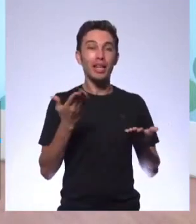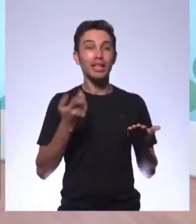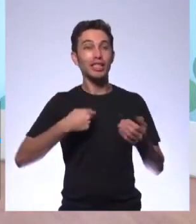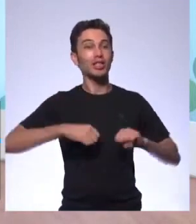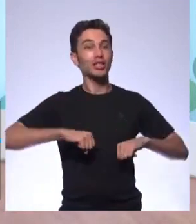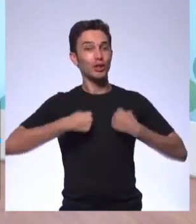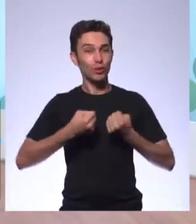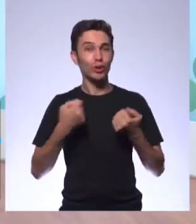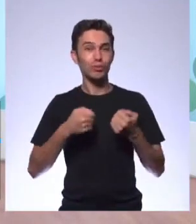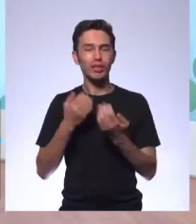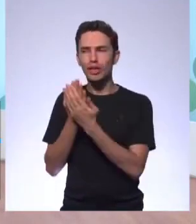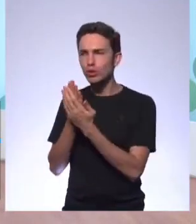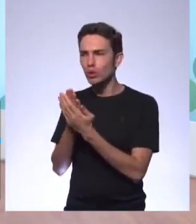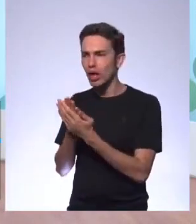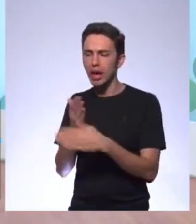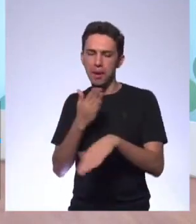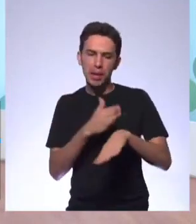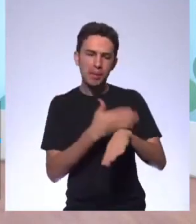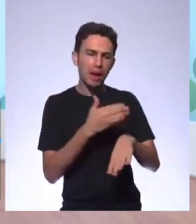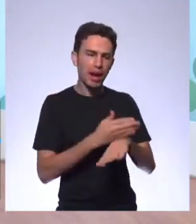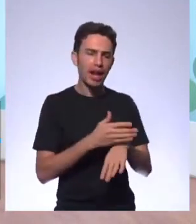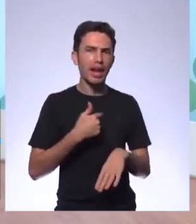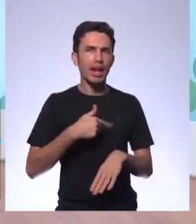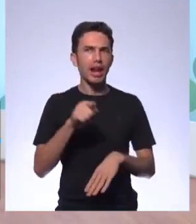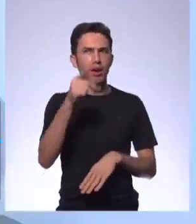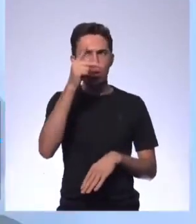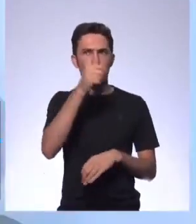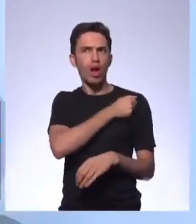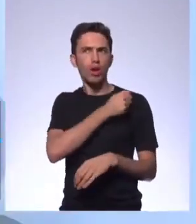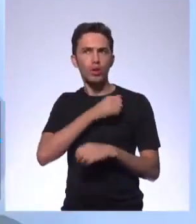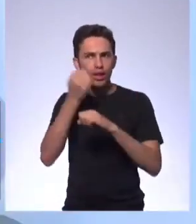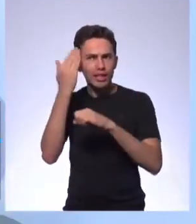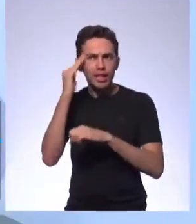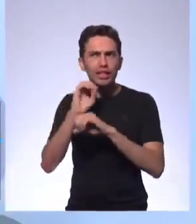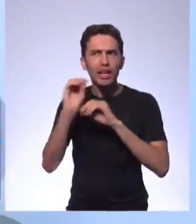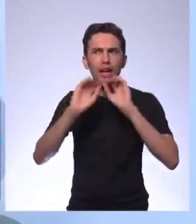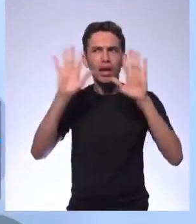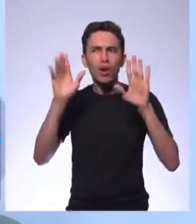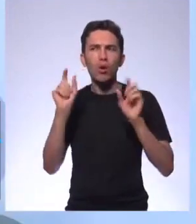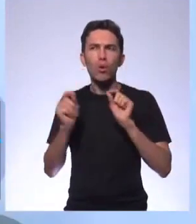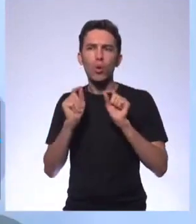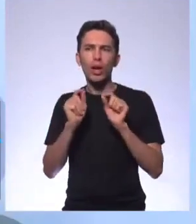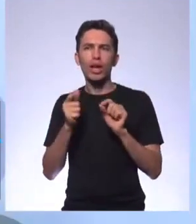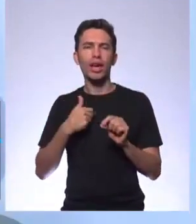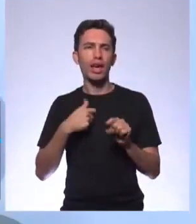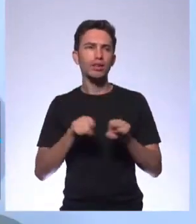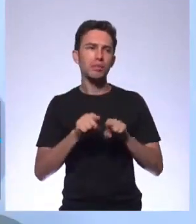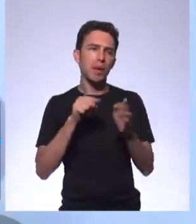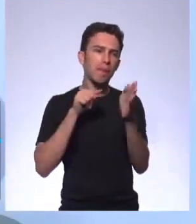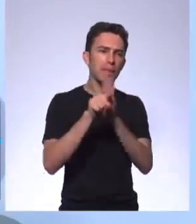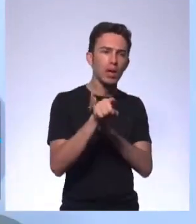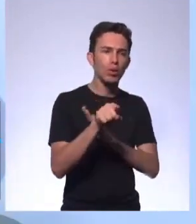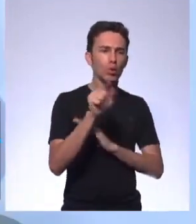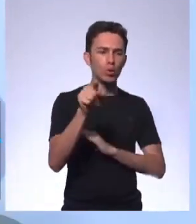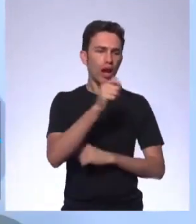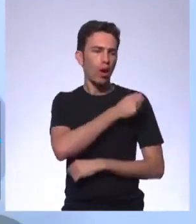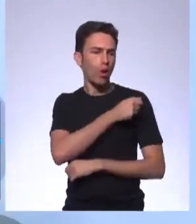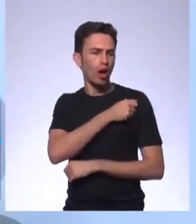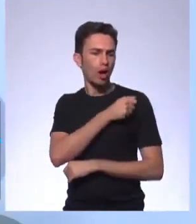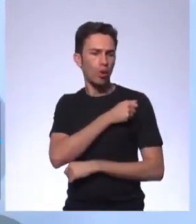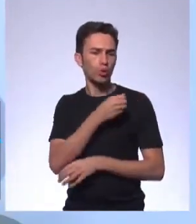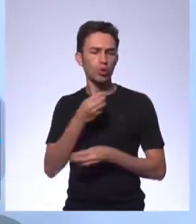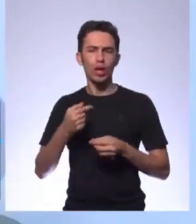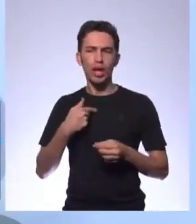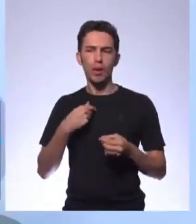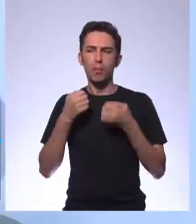que estudar, que se preparar. O que será que o aluno vai entender? Como que eu vou fazer? Que pergunta que eu posso fazer para esse aluno? Que forma que eu vou